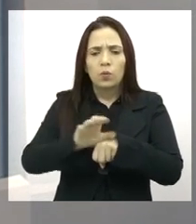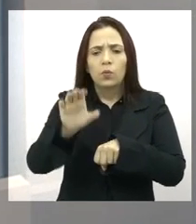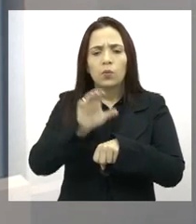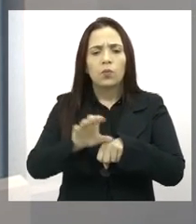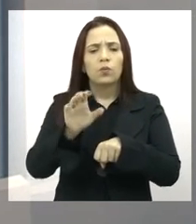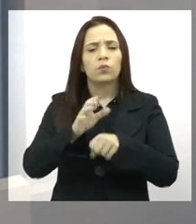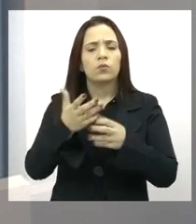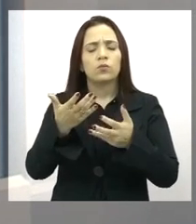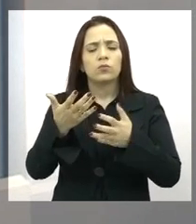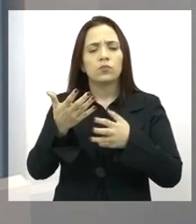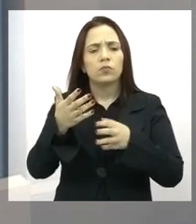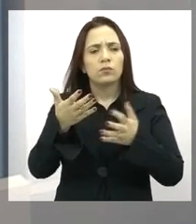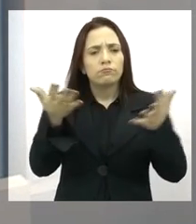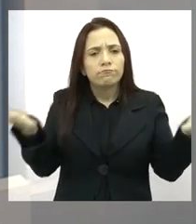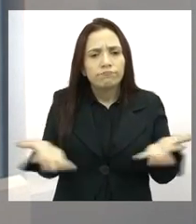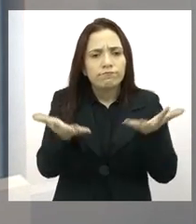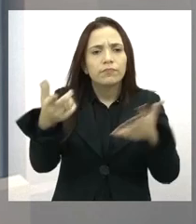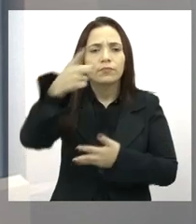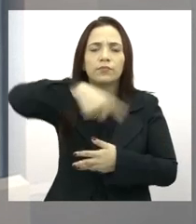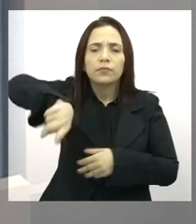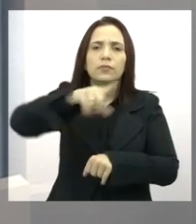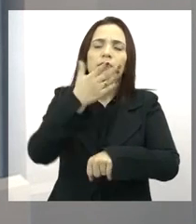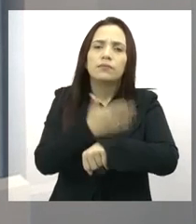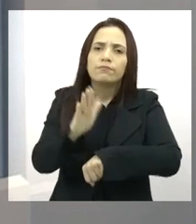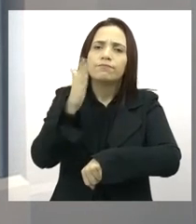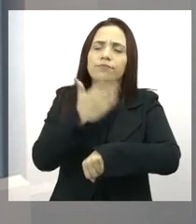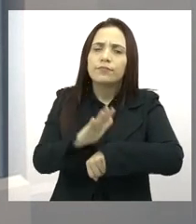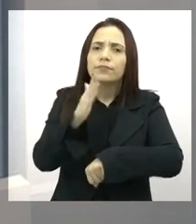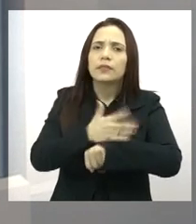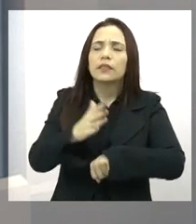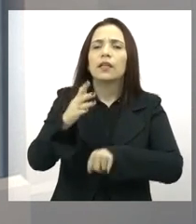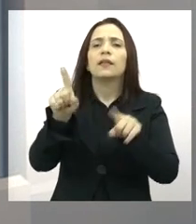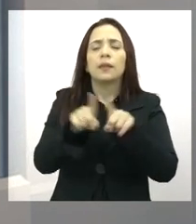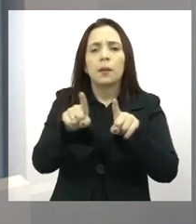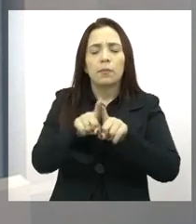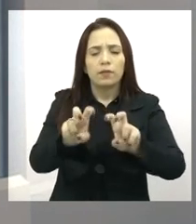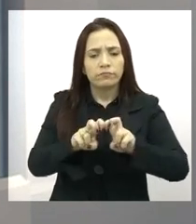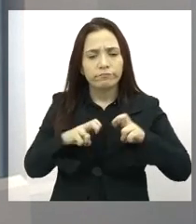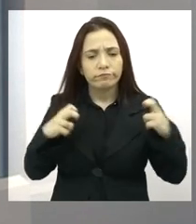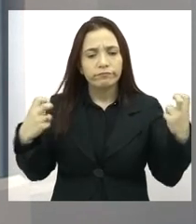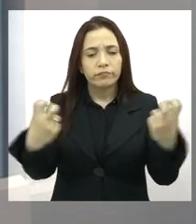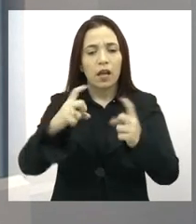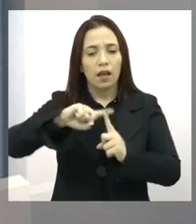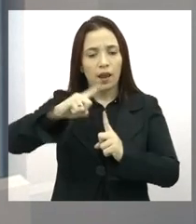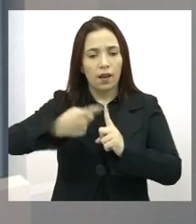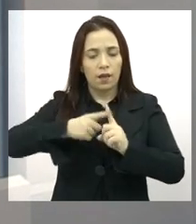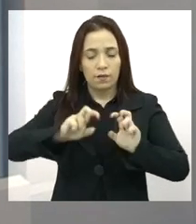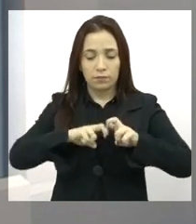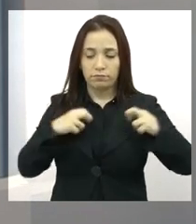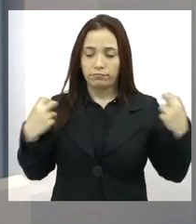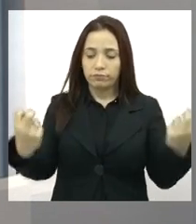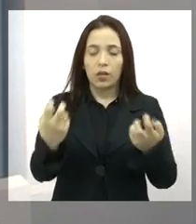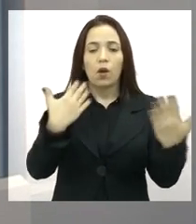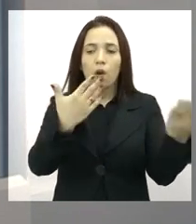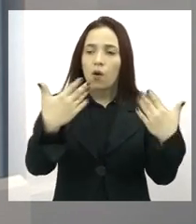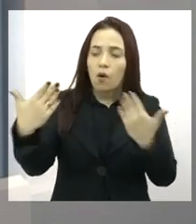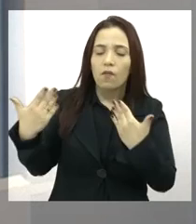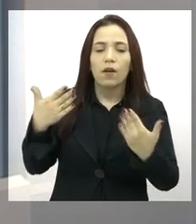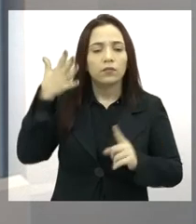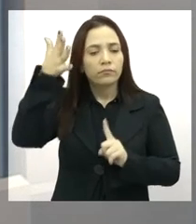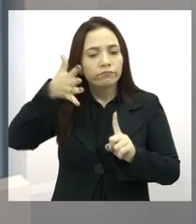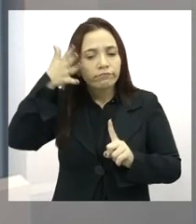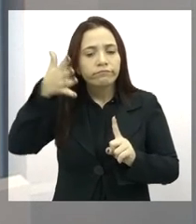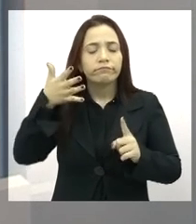processos formativos para os profissionais e que promova rodas de conversa com as gestantes que estão sendo atendidas ali nos postos de